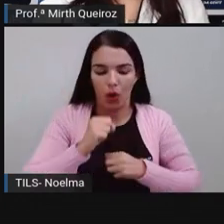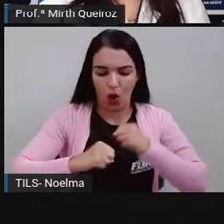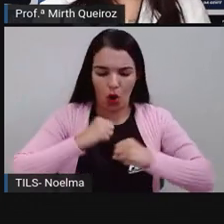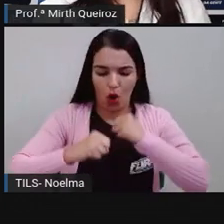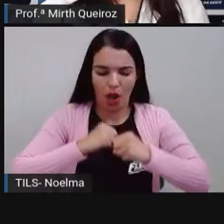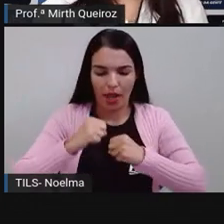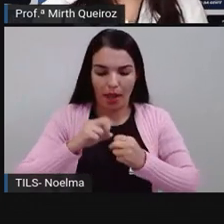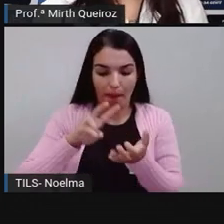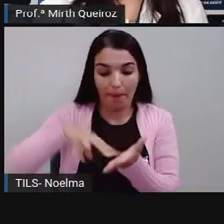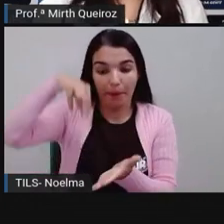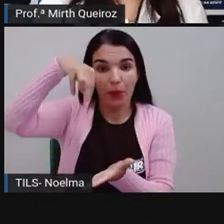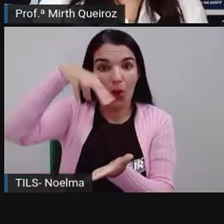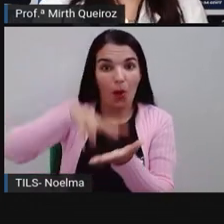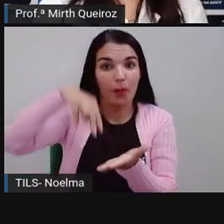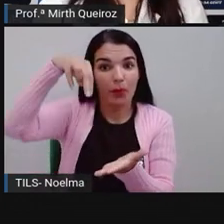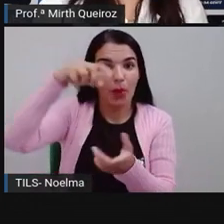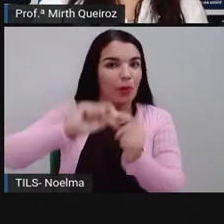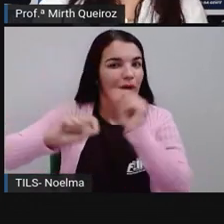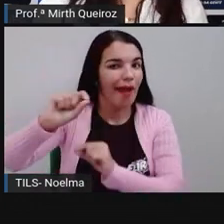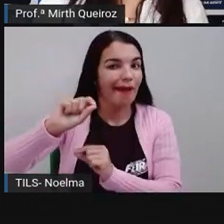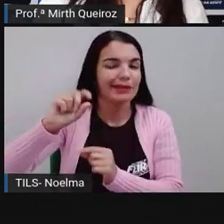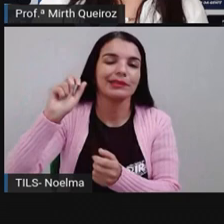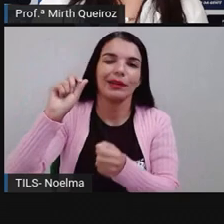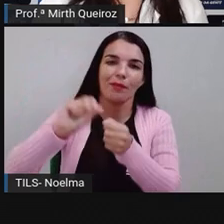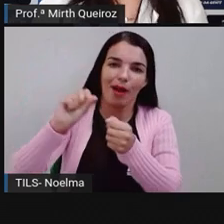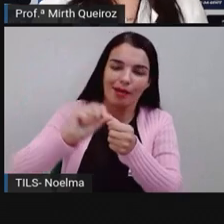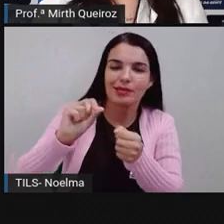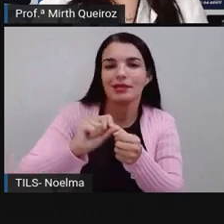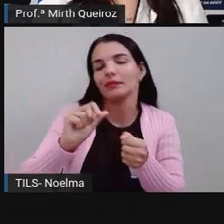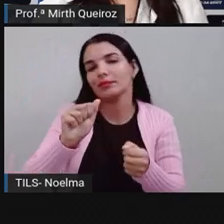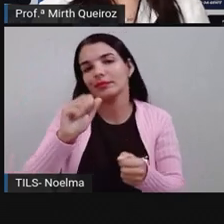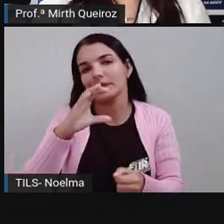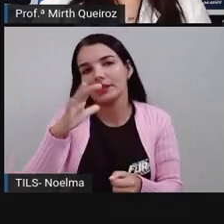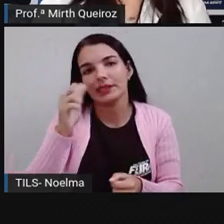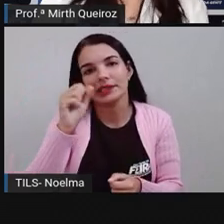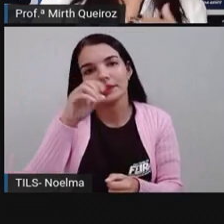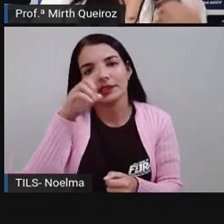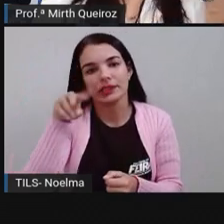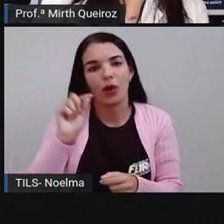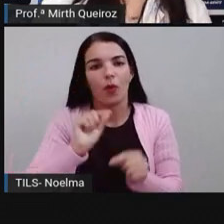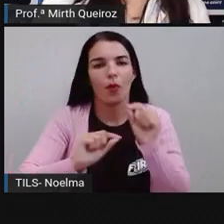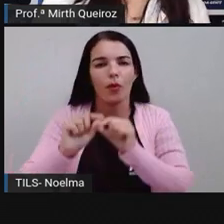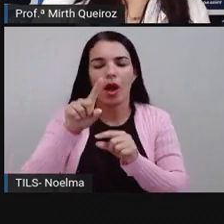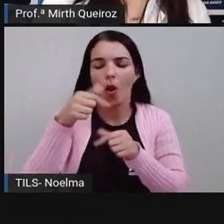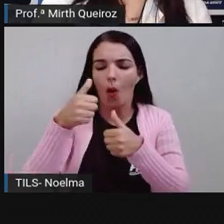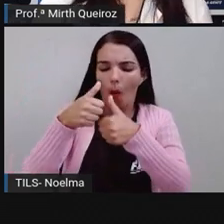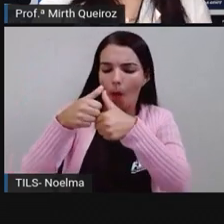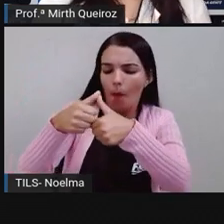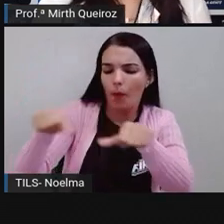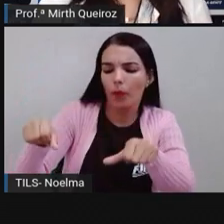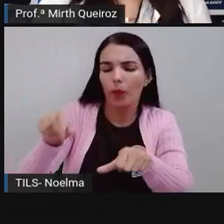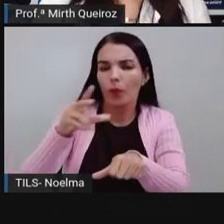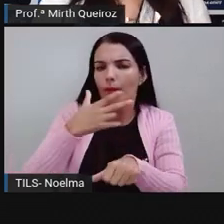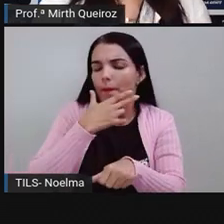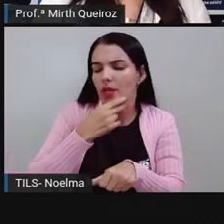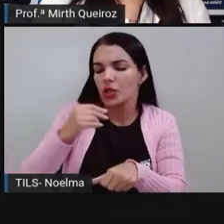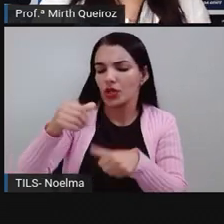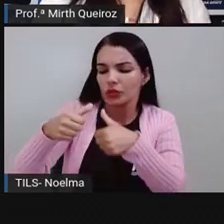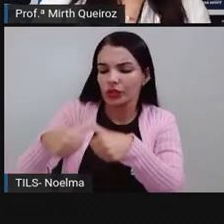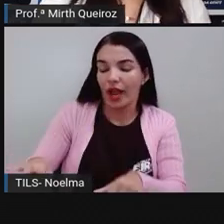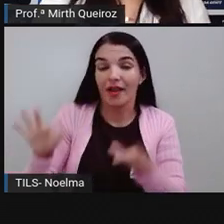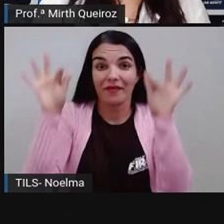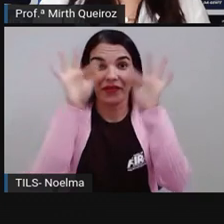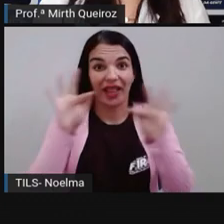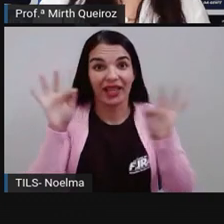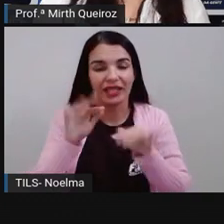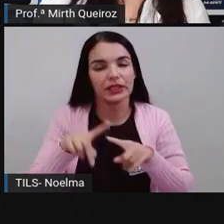pulou, a gente já está falando aí de uma ação. O menino está feliz, já é um estado, certo?